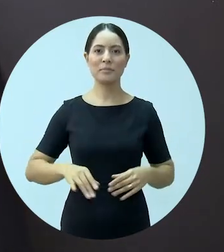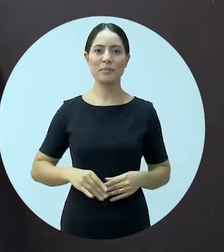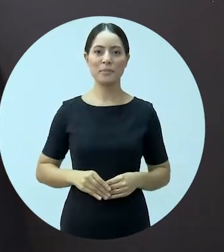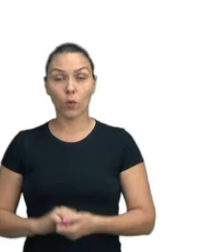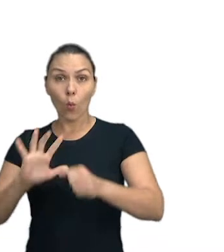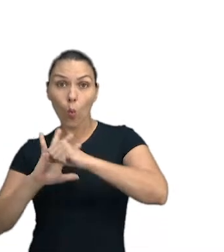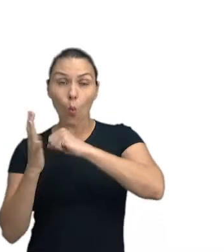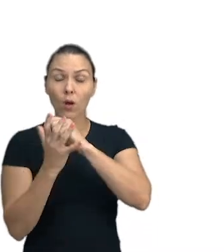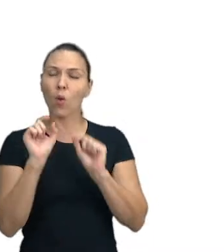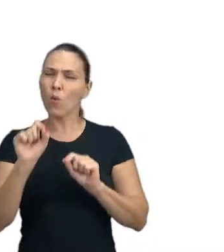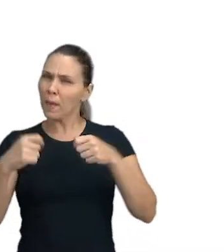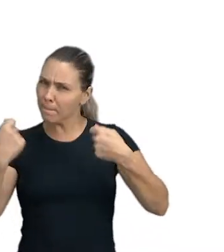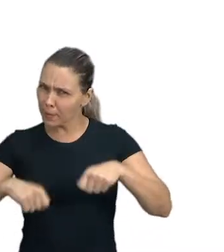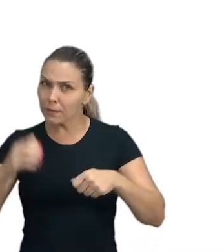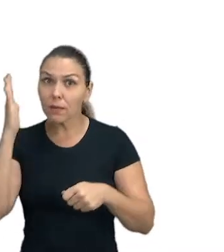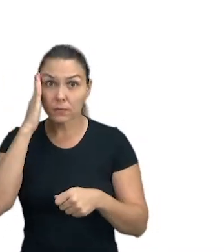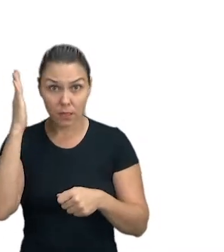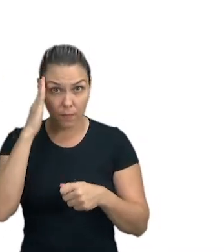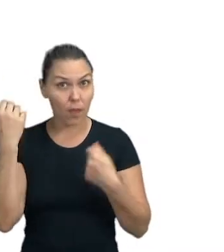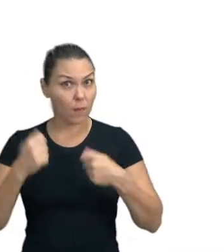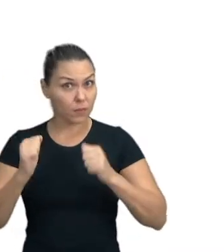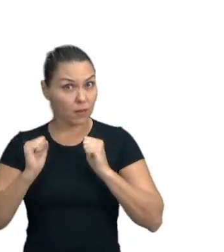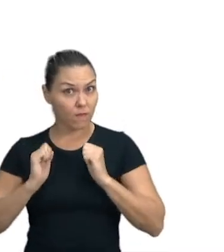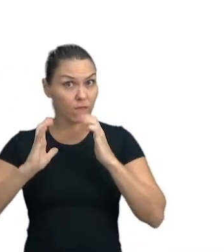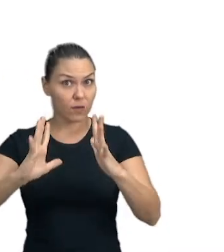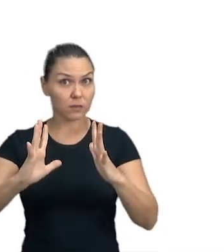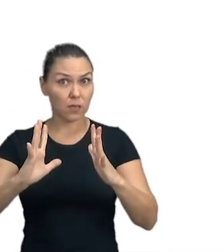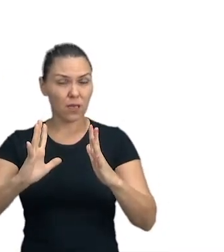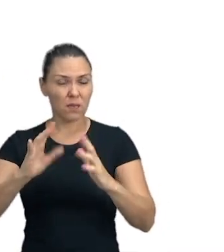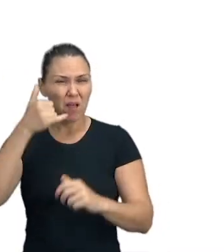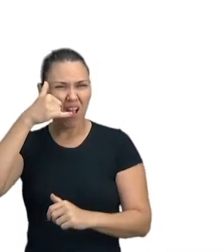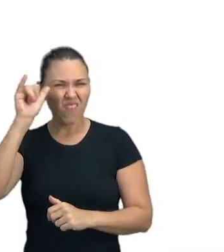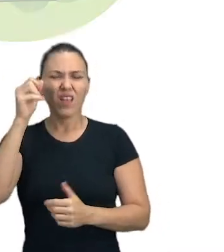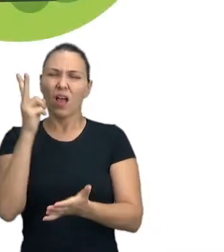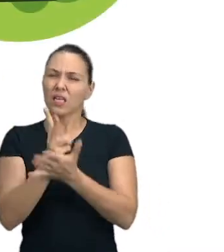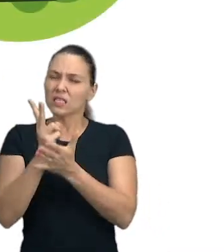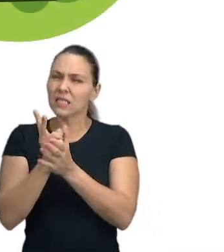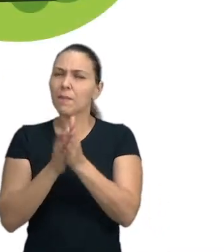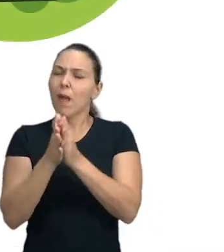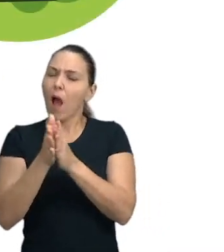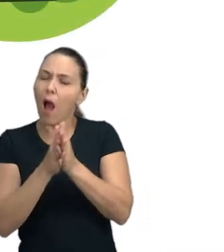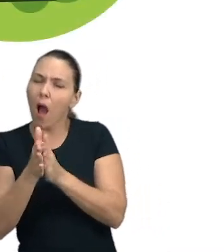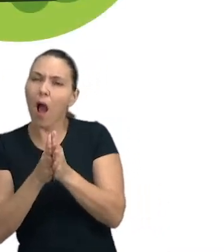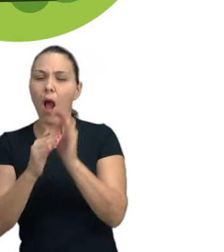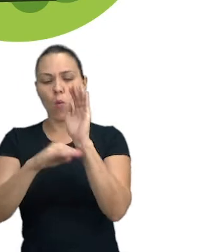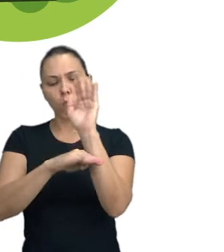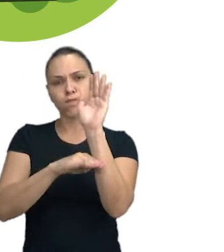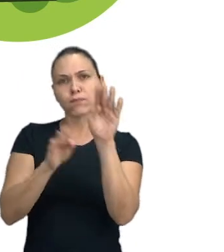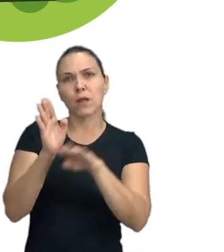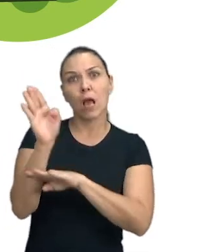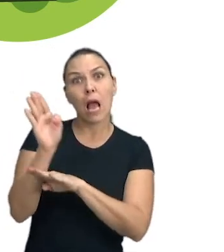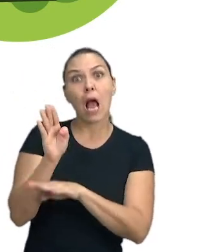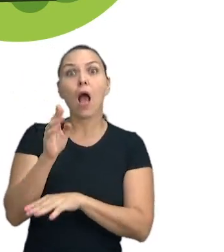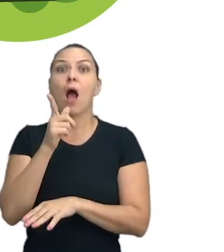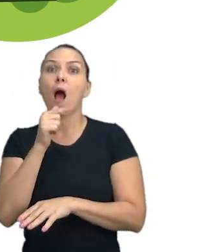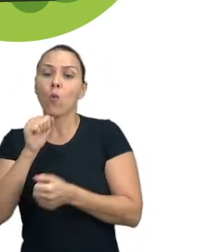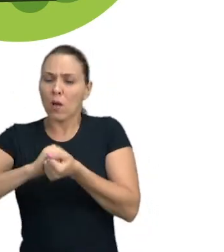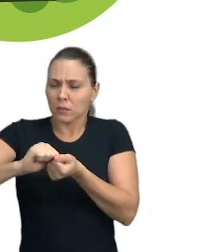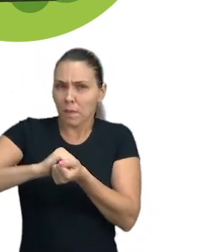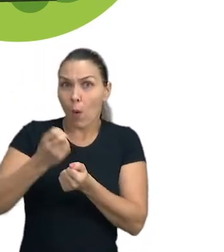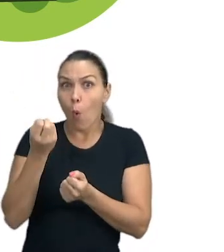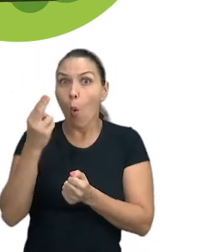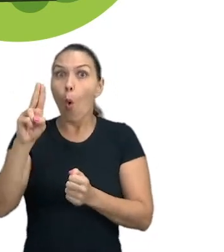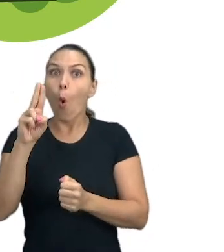UAB. Coronavírus. O que você precisa saber e fazer? Para se prevenir, lave sempre as mãos até a altura dos punhos com água e